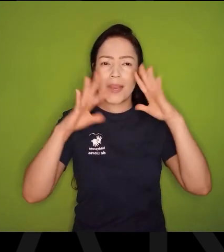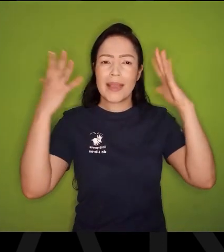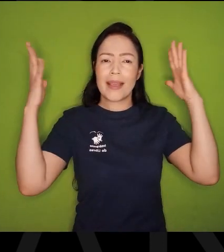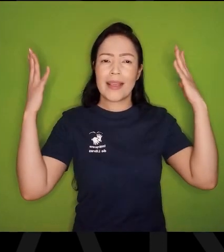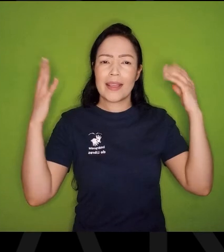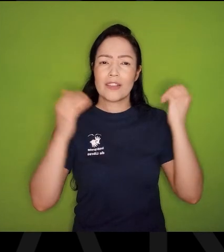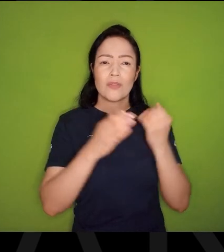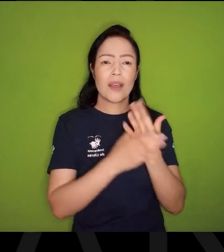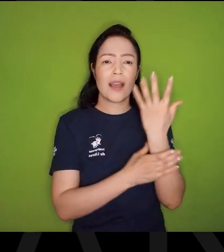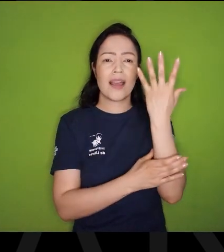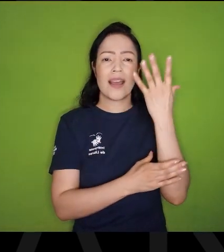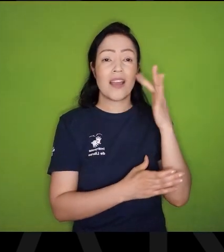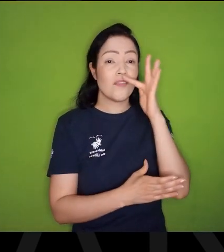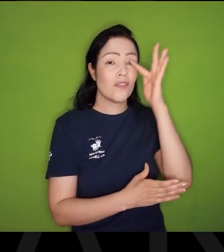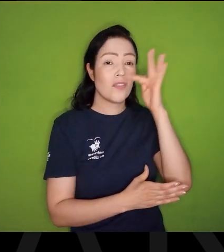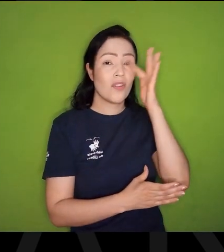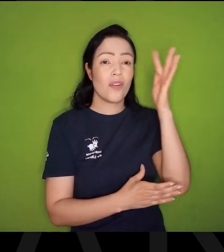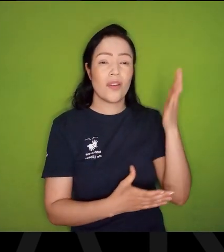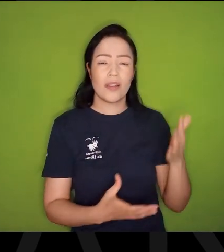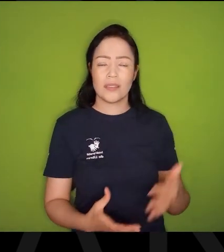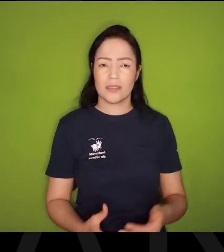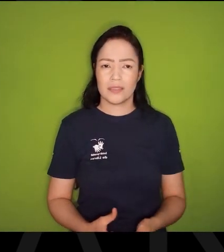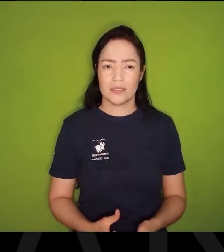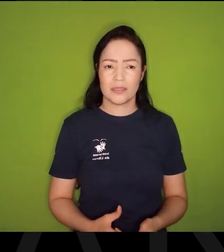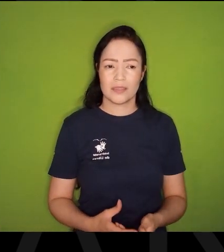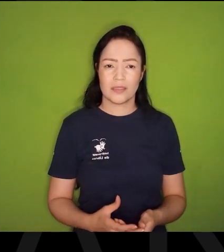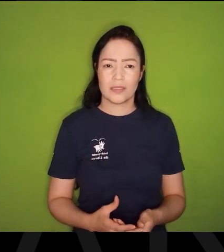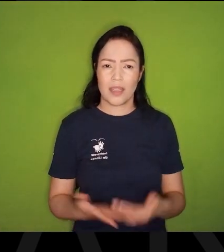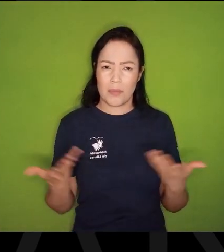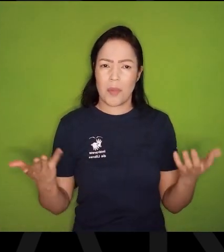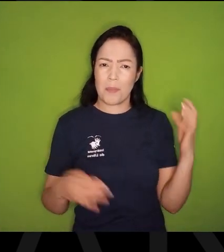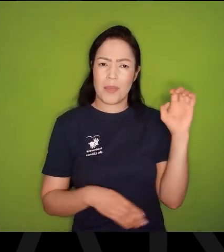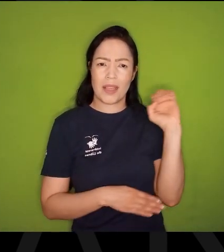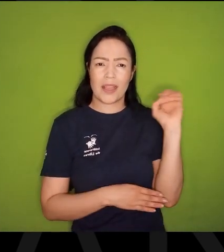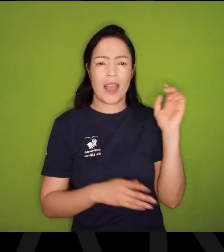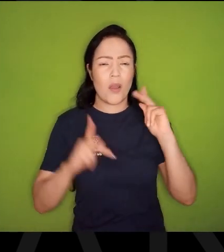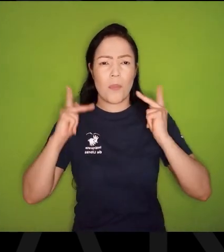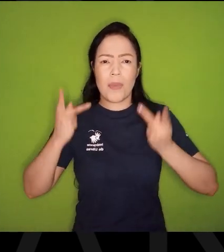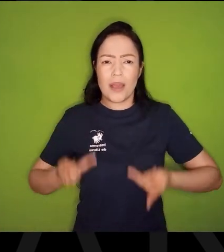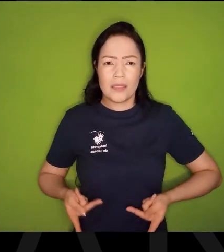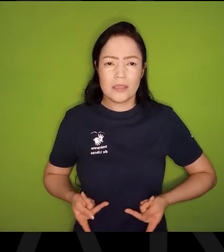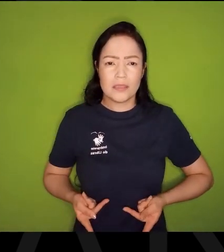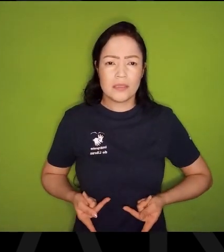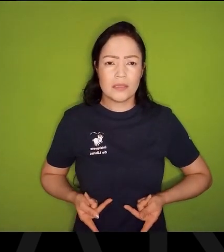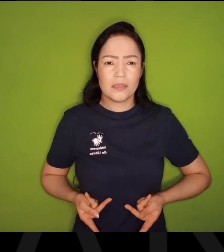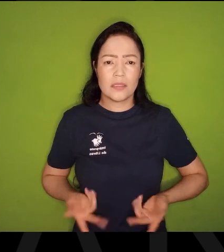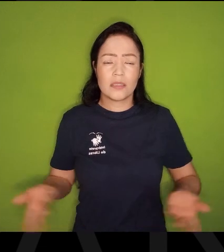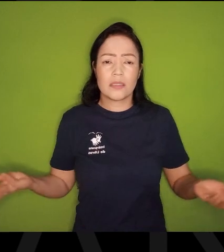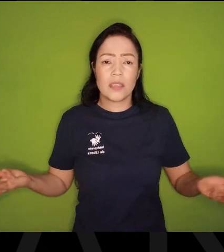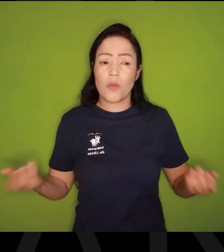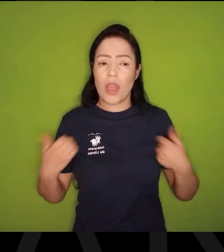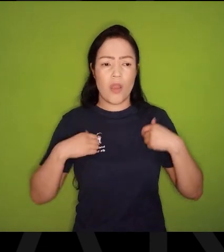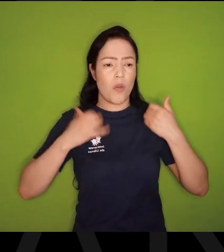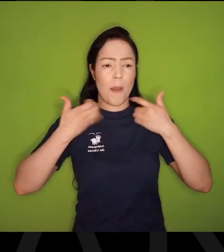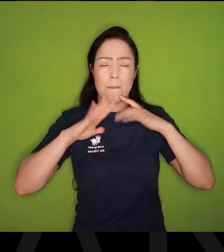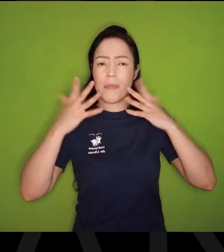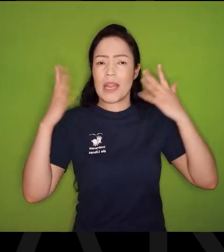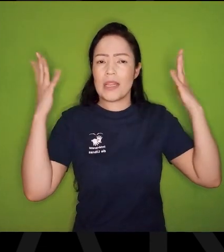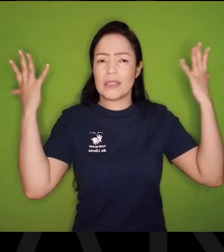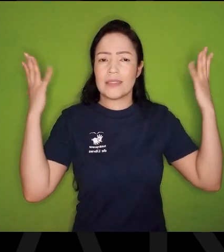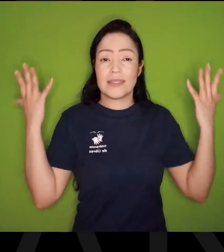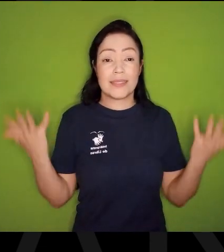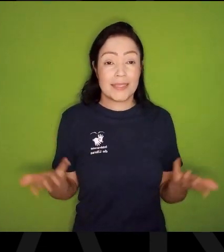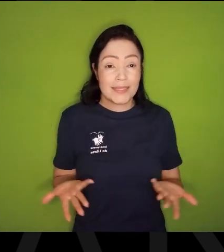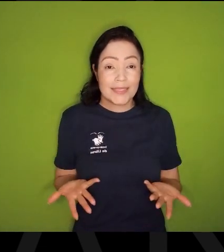Girassol, A viadagem, É um patrimônio humano, Não é? Então estou Purpurinadíssimo, Não é?